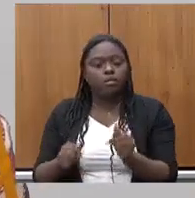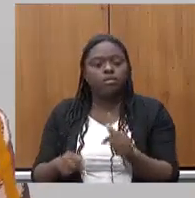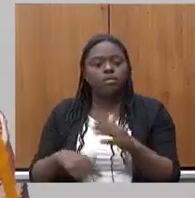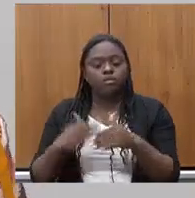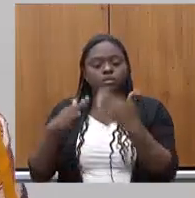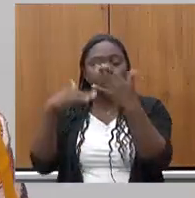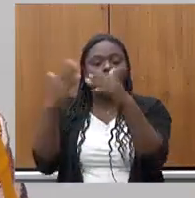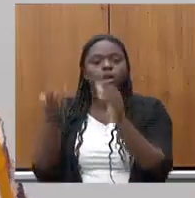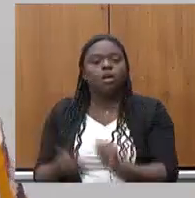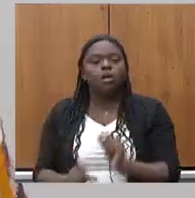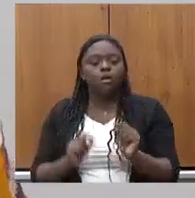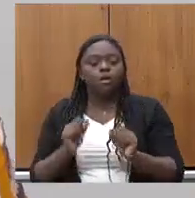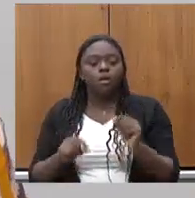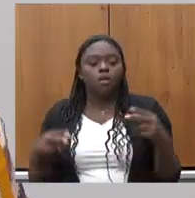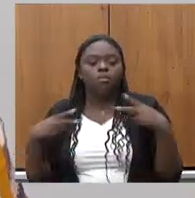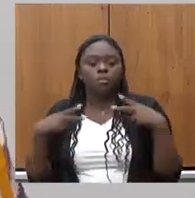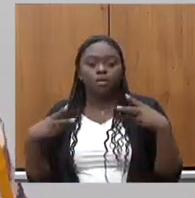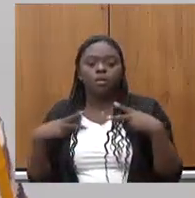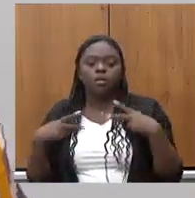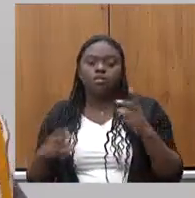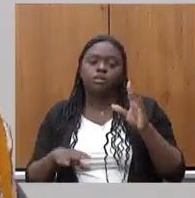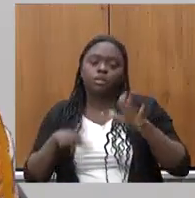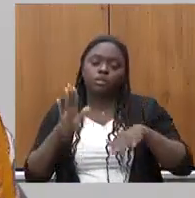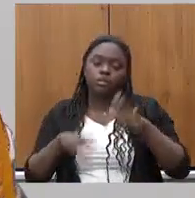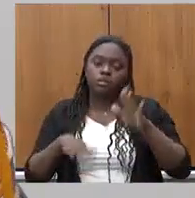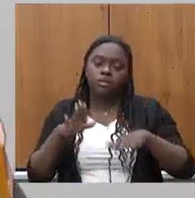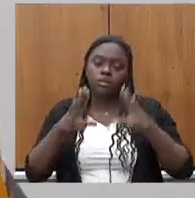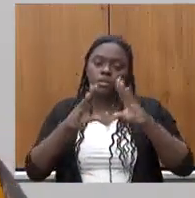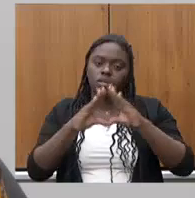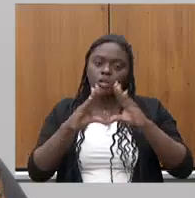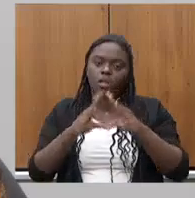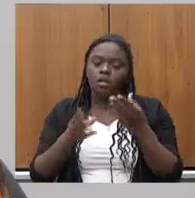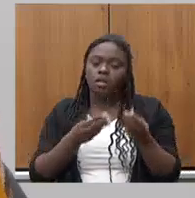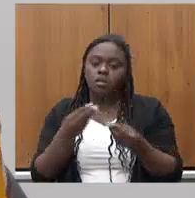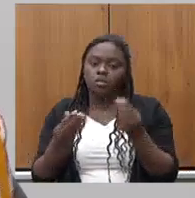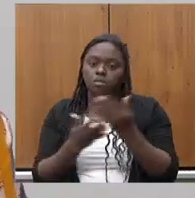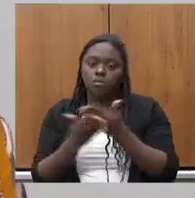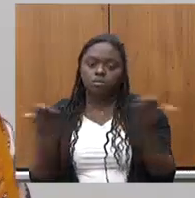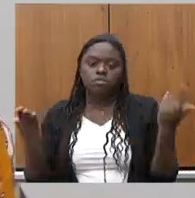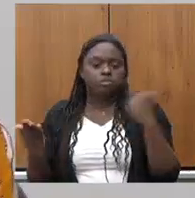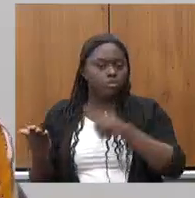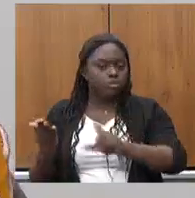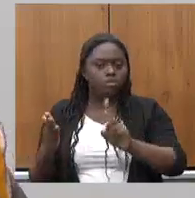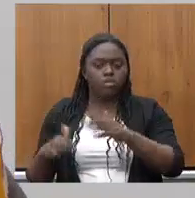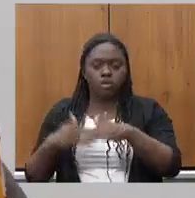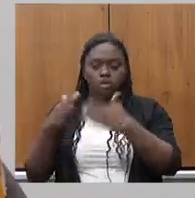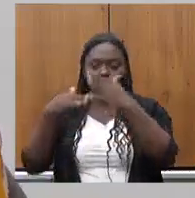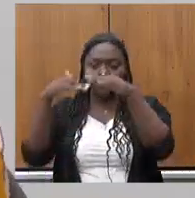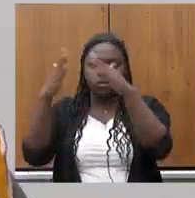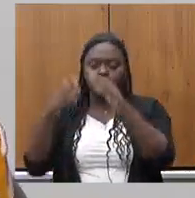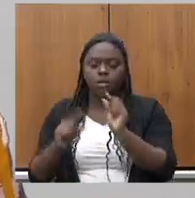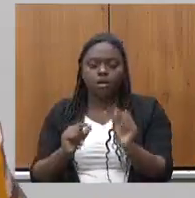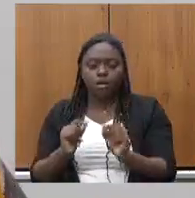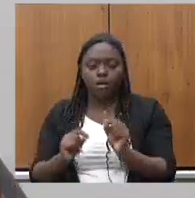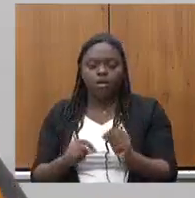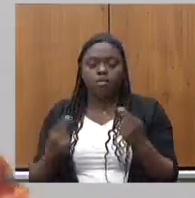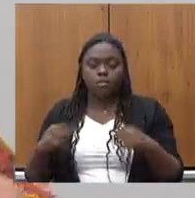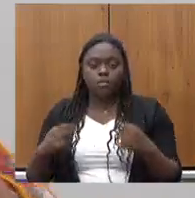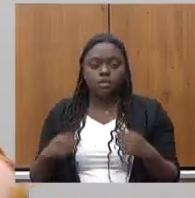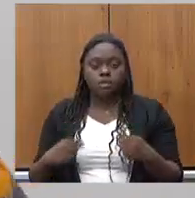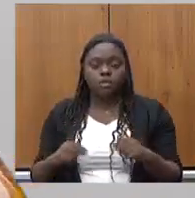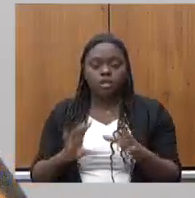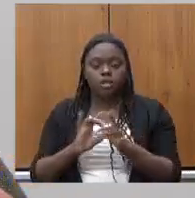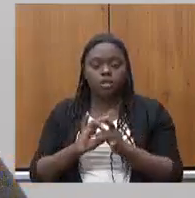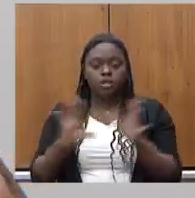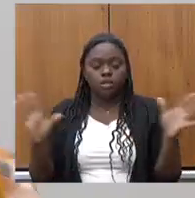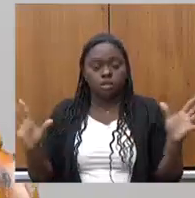pauta de privatização naquilo que dependia da Assembleia como vocês não conseguiram avançar com essa pauta de privatização que dependia de autorização legislativa